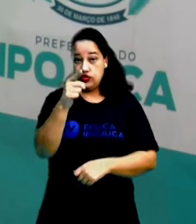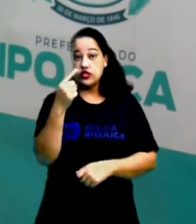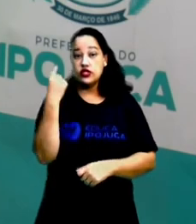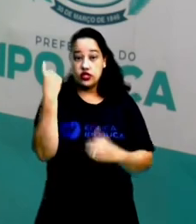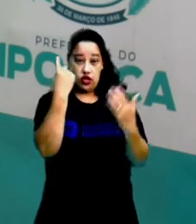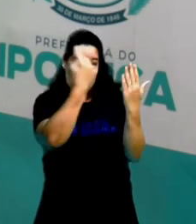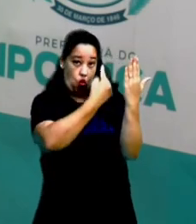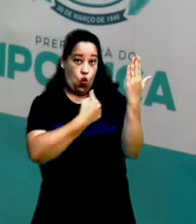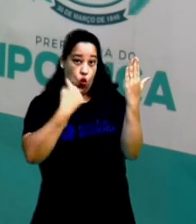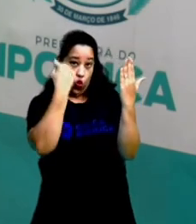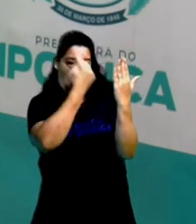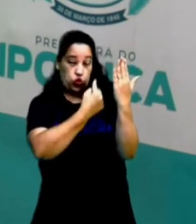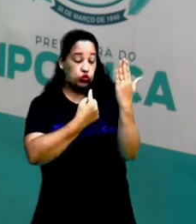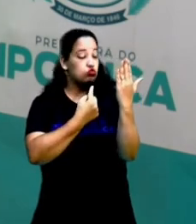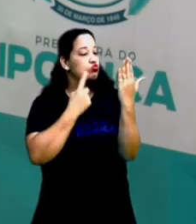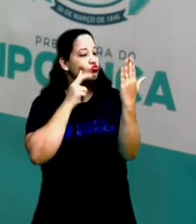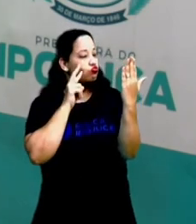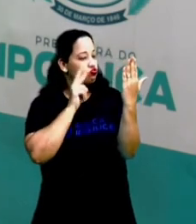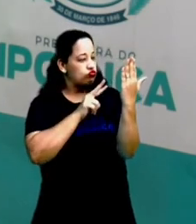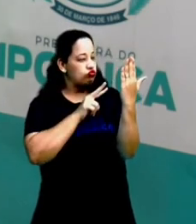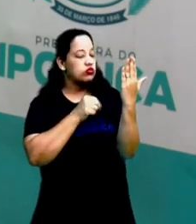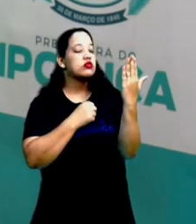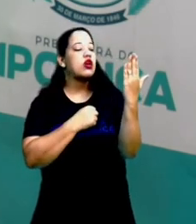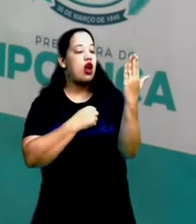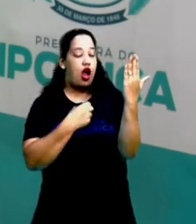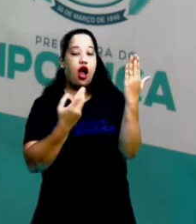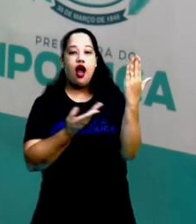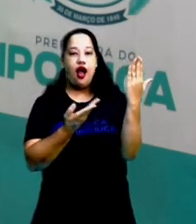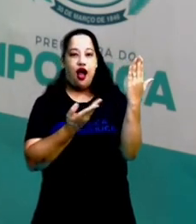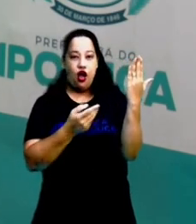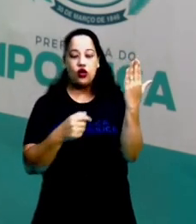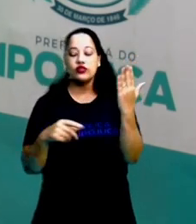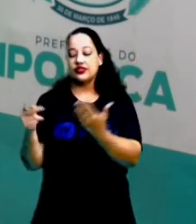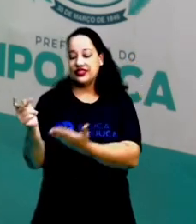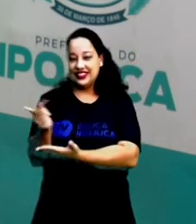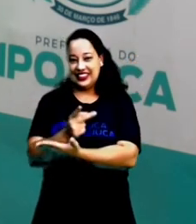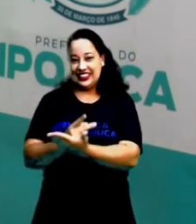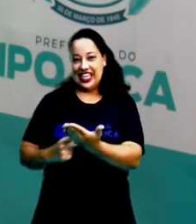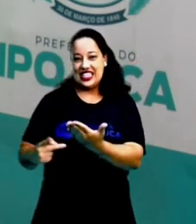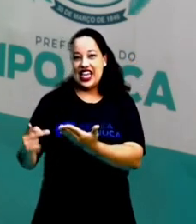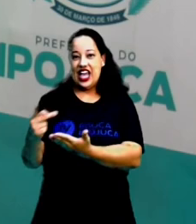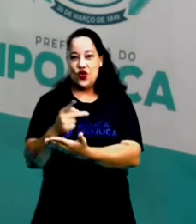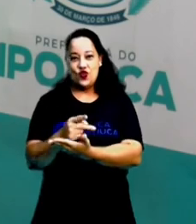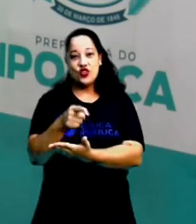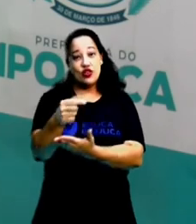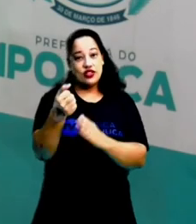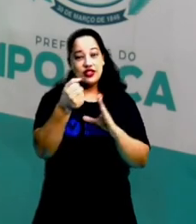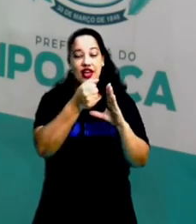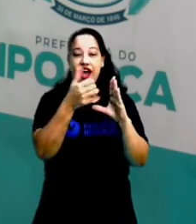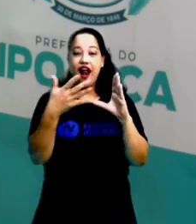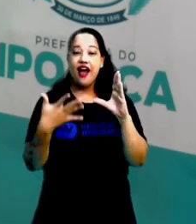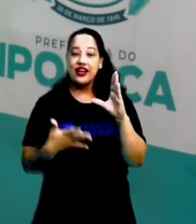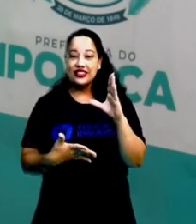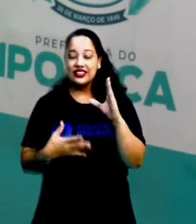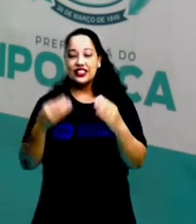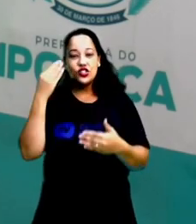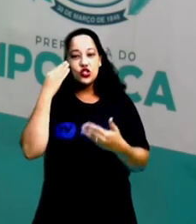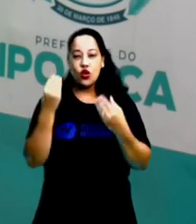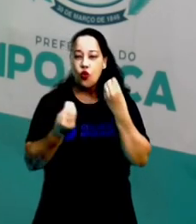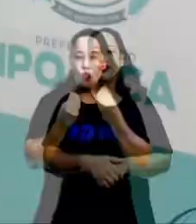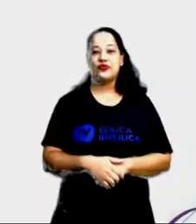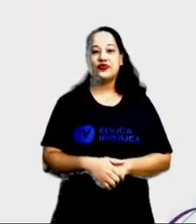espelho, agora faça o desenho, destacando as suas características, o seu